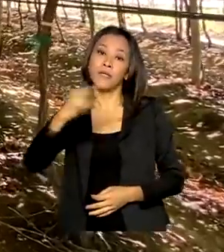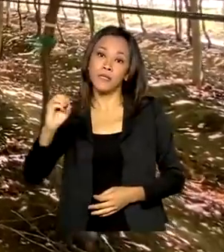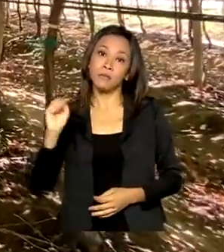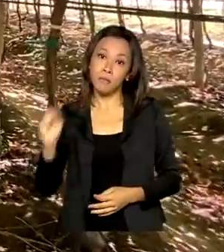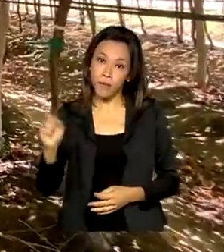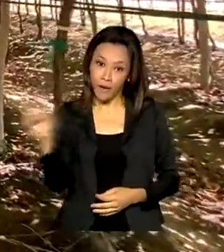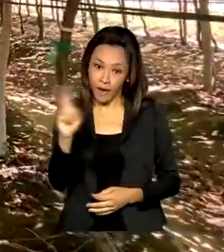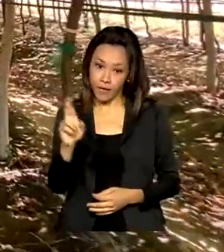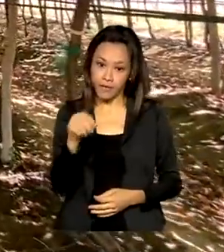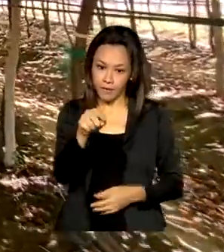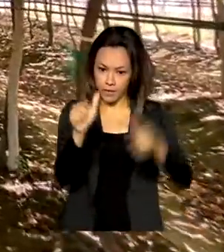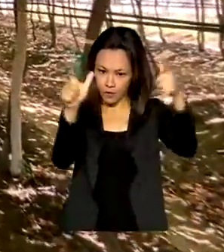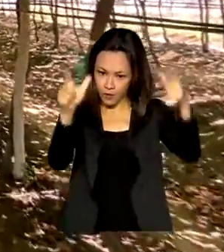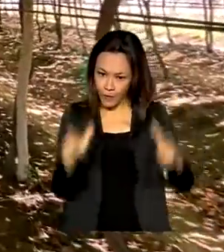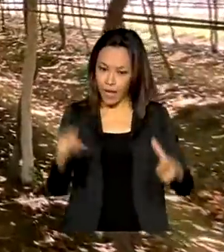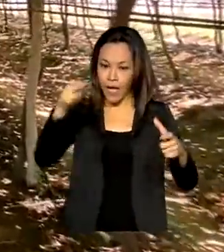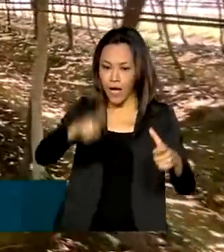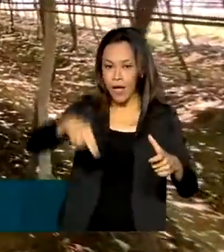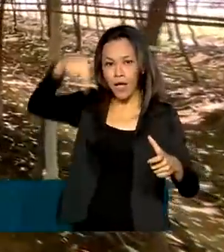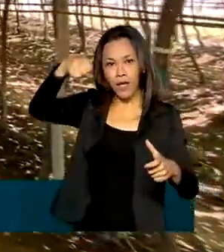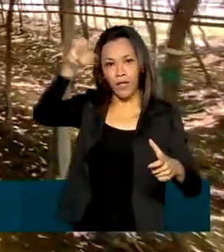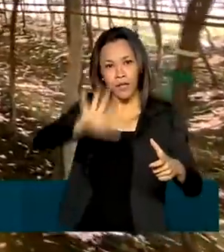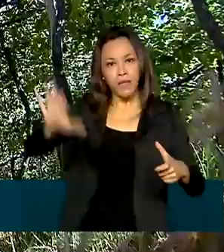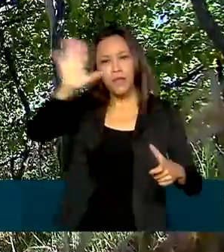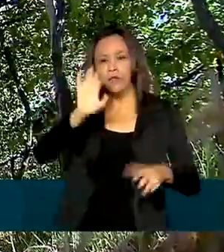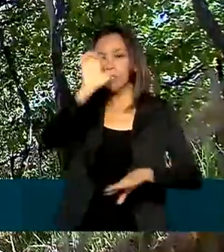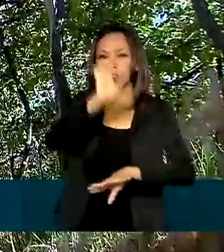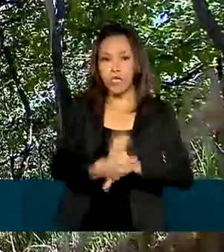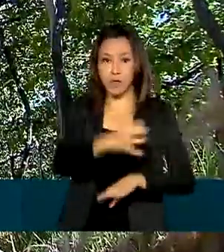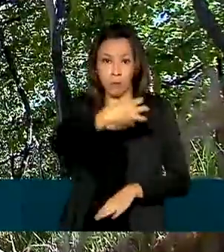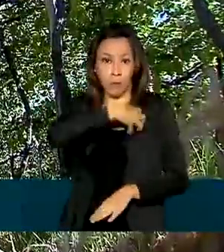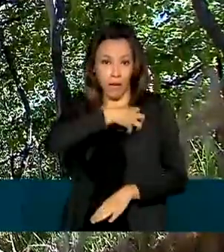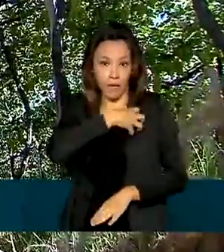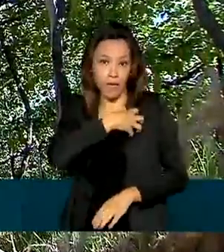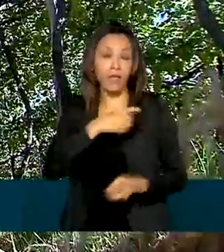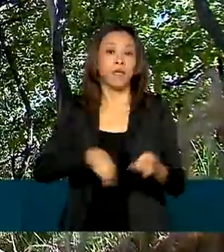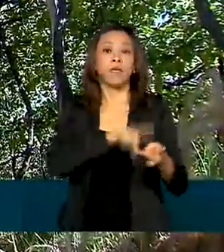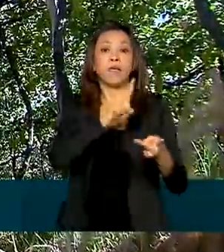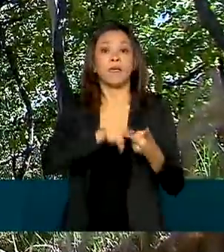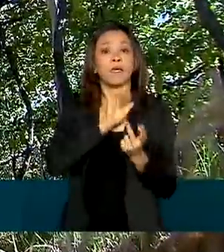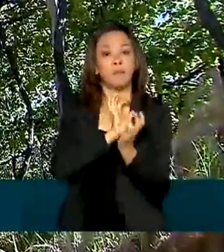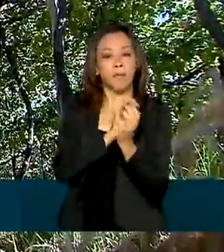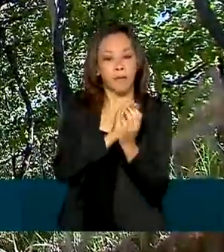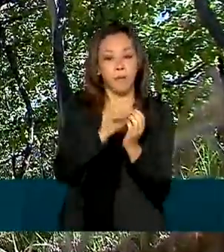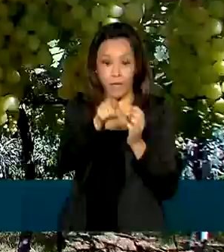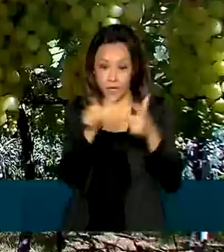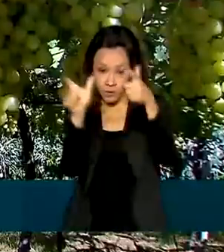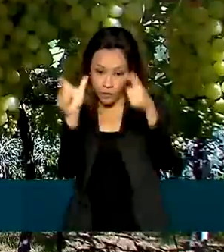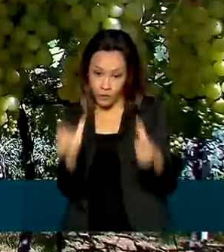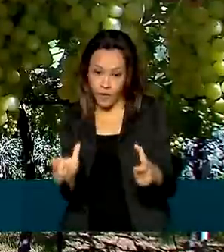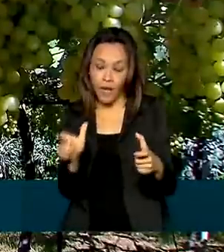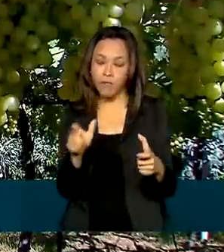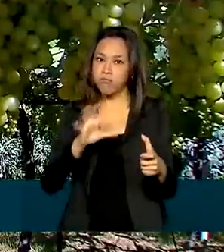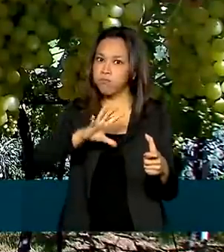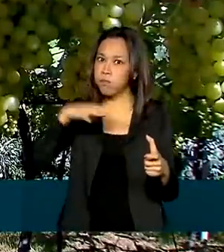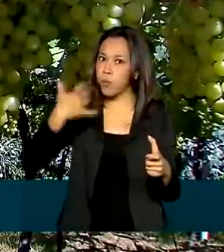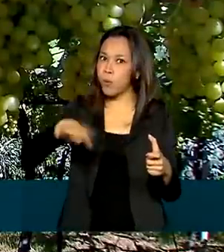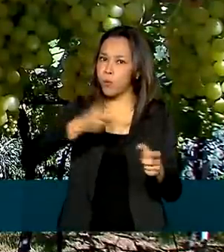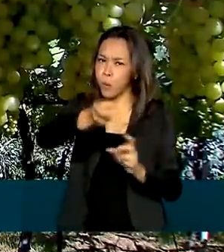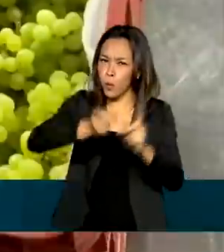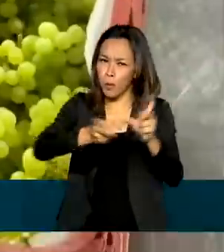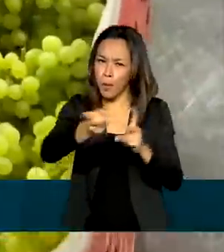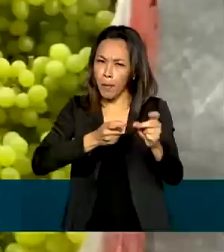Localizado no sertão nordestino entre Bahia e Pernambuco, o Vale do São Francisco tem se destacado na produção de